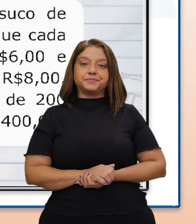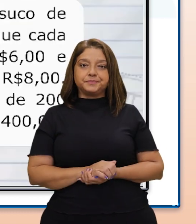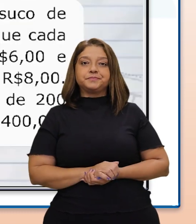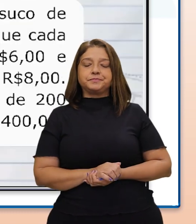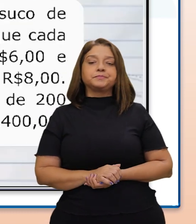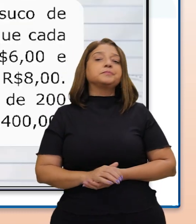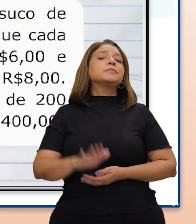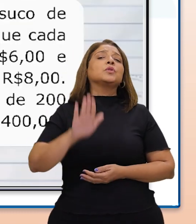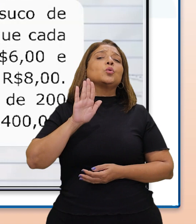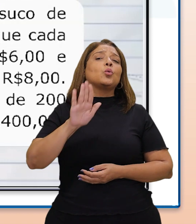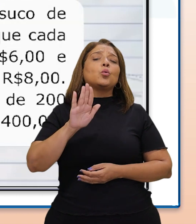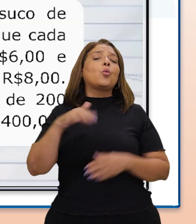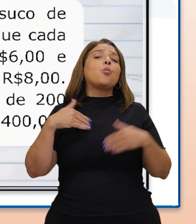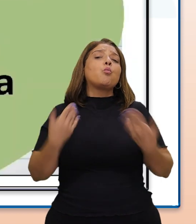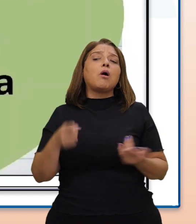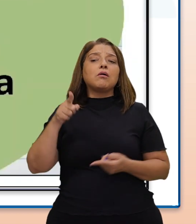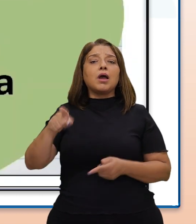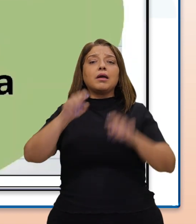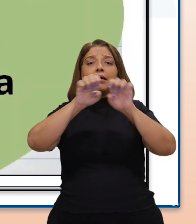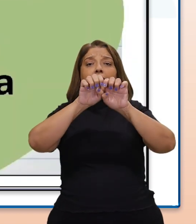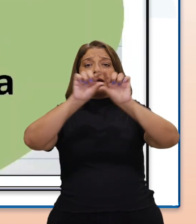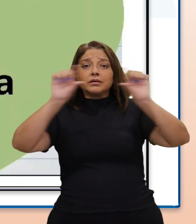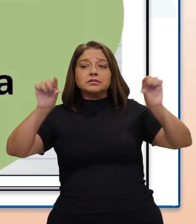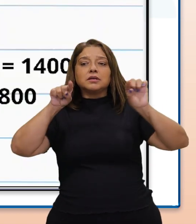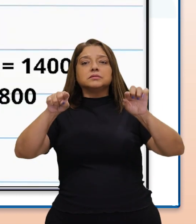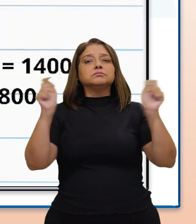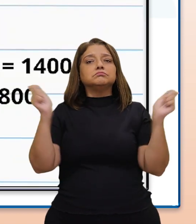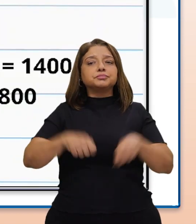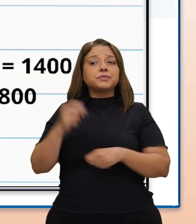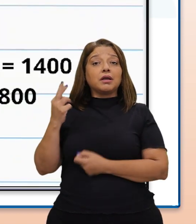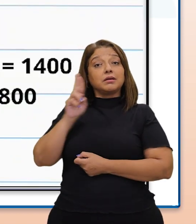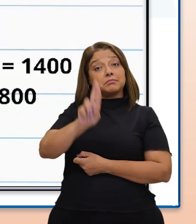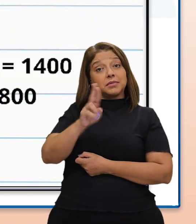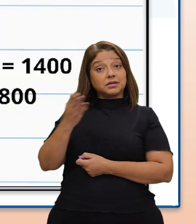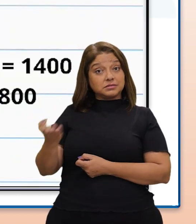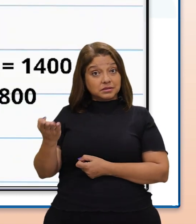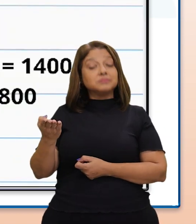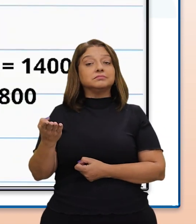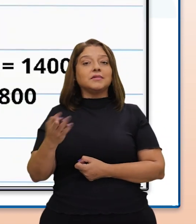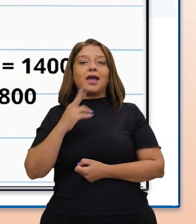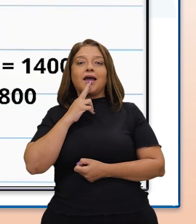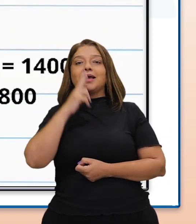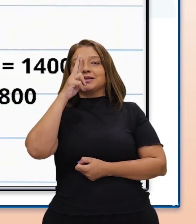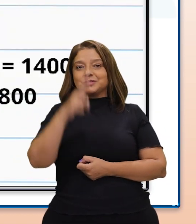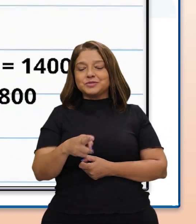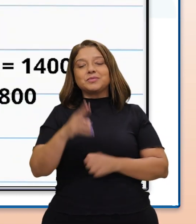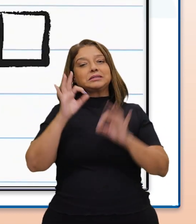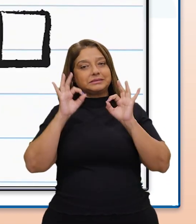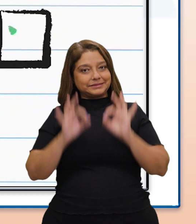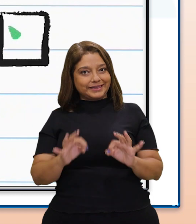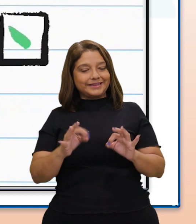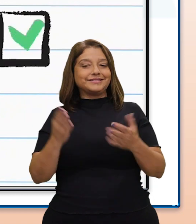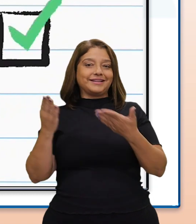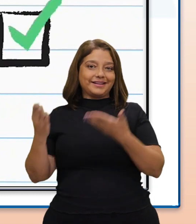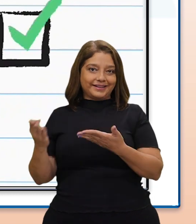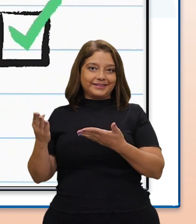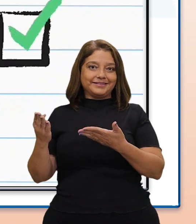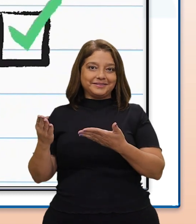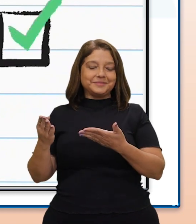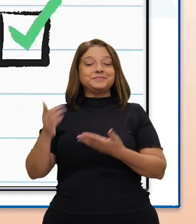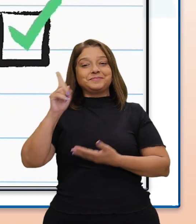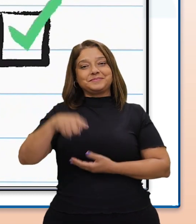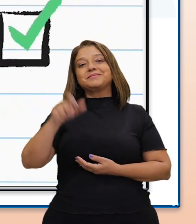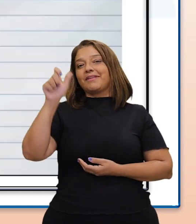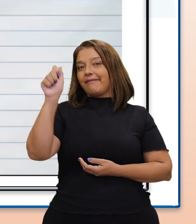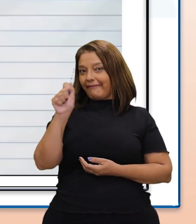Qual é o sistema de equações que representa essa situação? A resposta correta é a letra